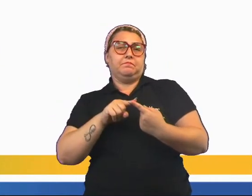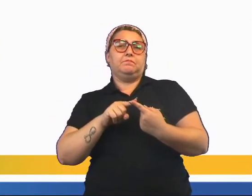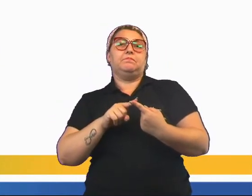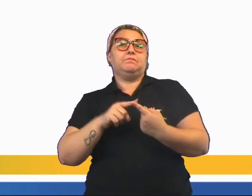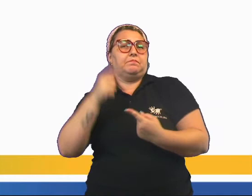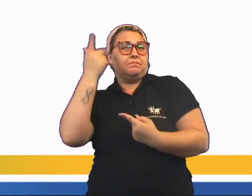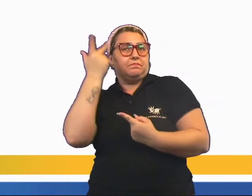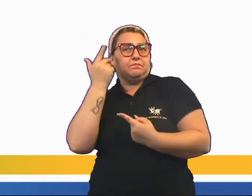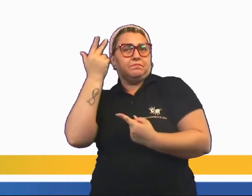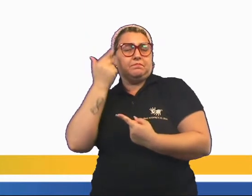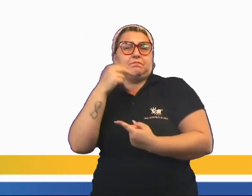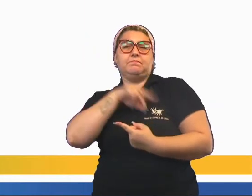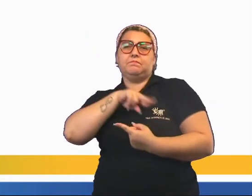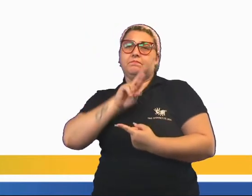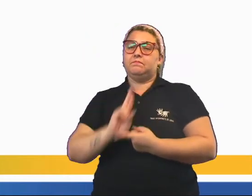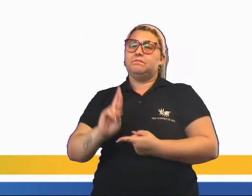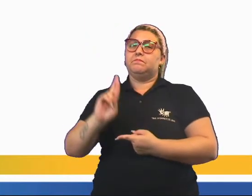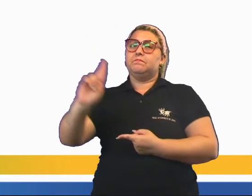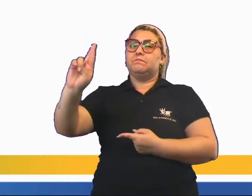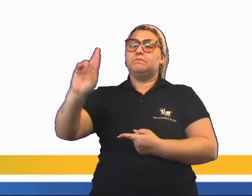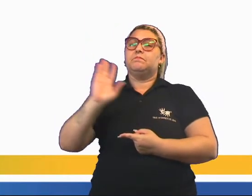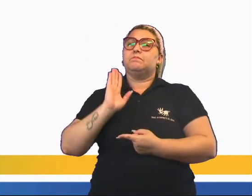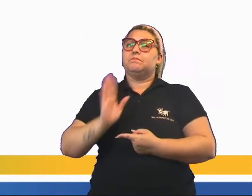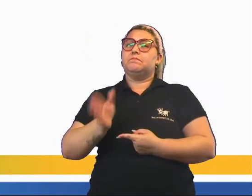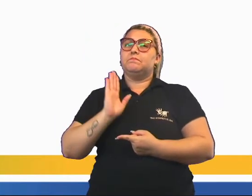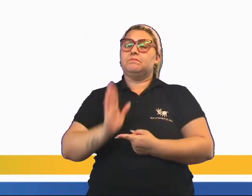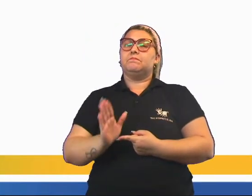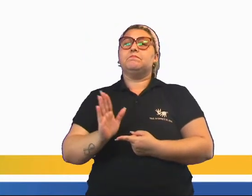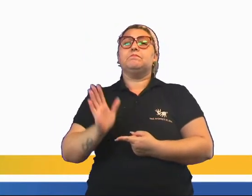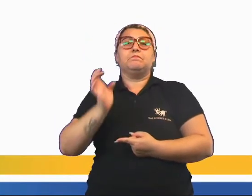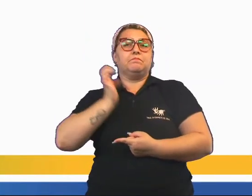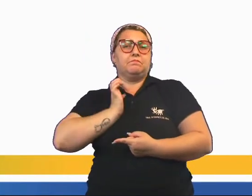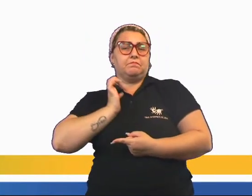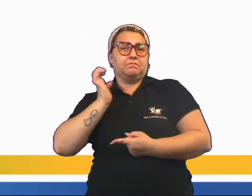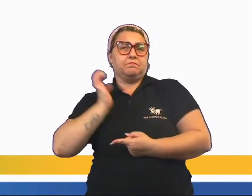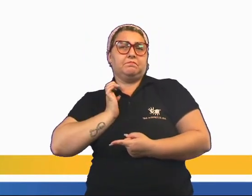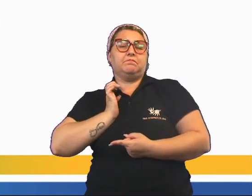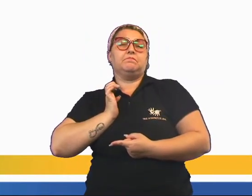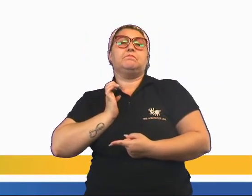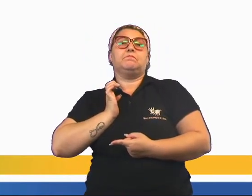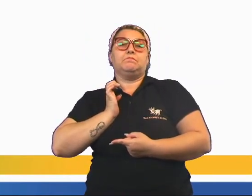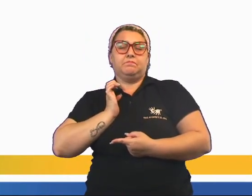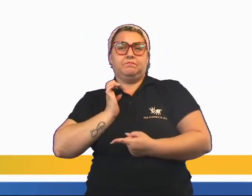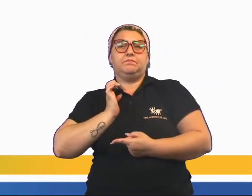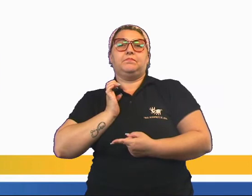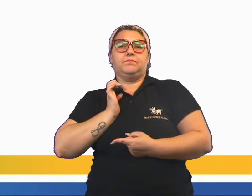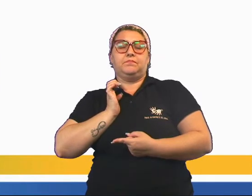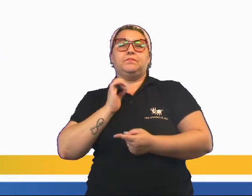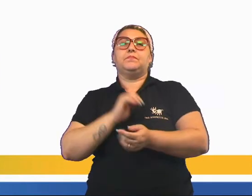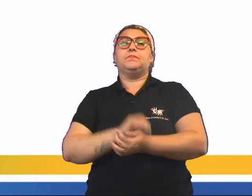natural. A religião já leva para o lado ético e para o lado subjetivo.